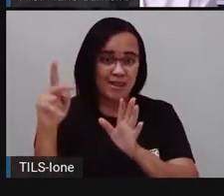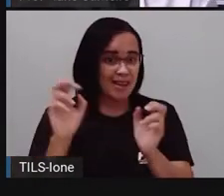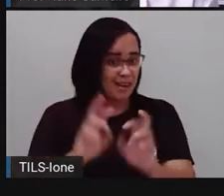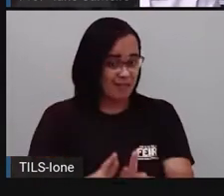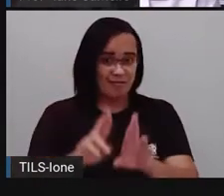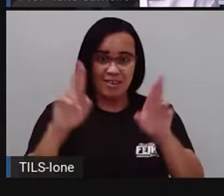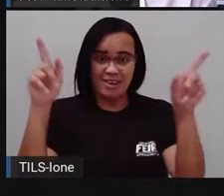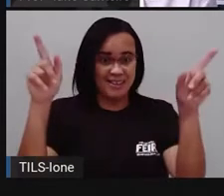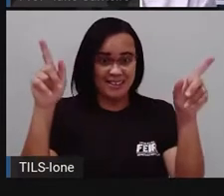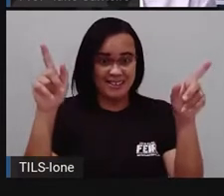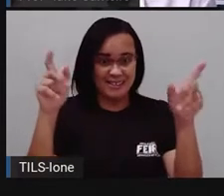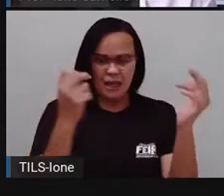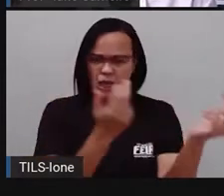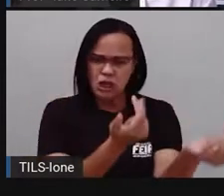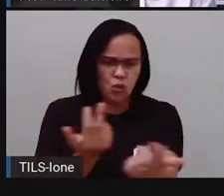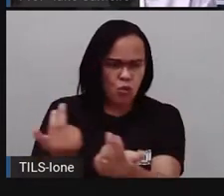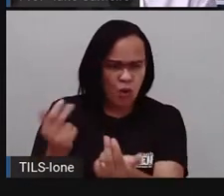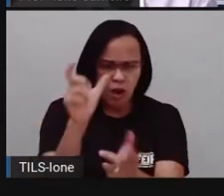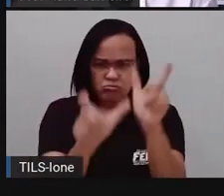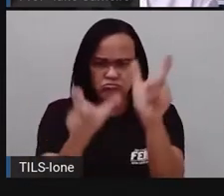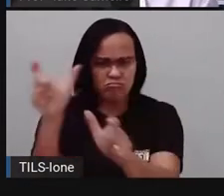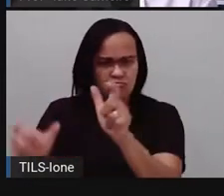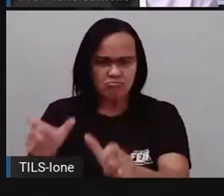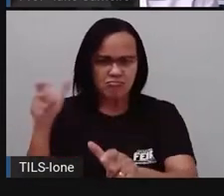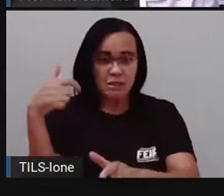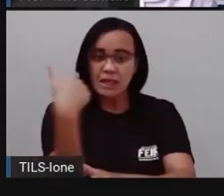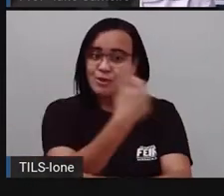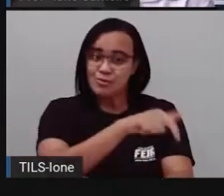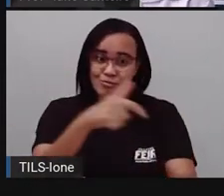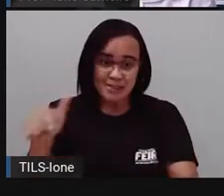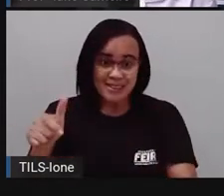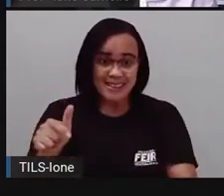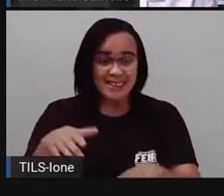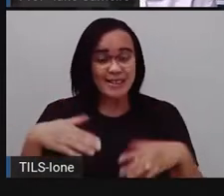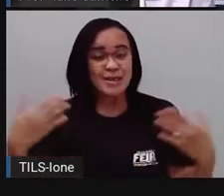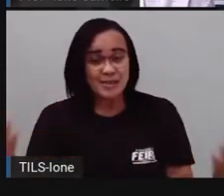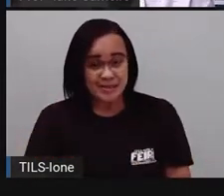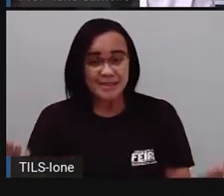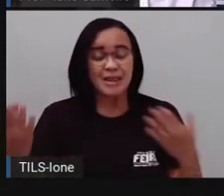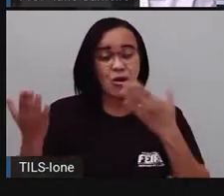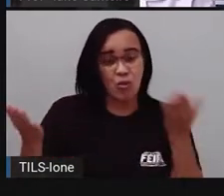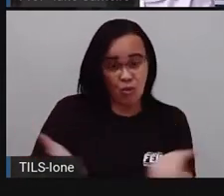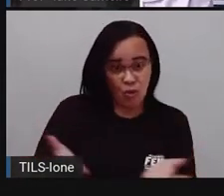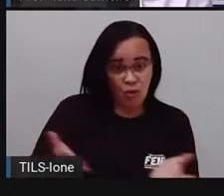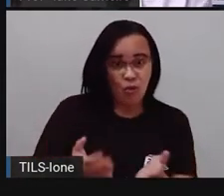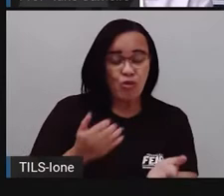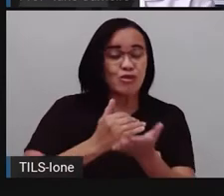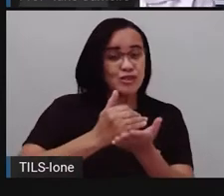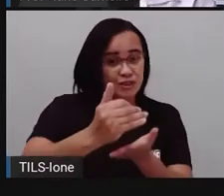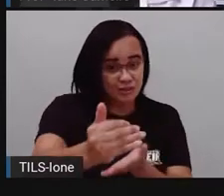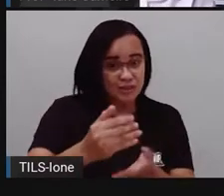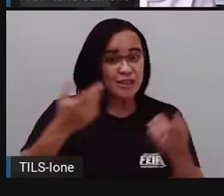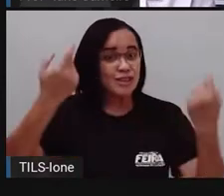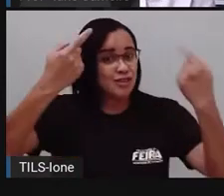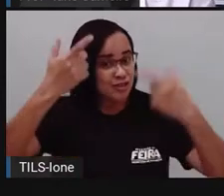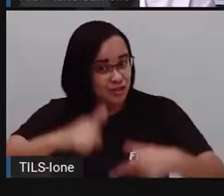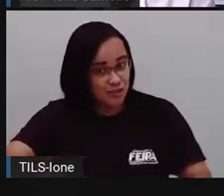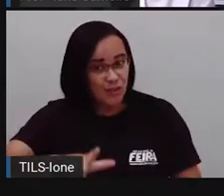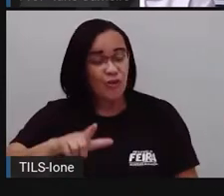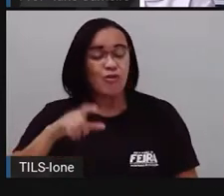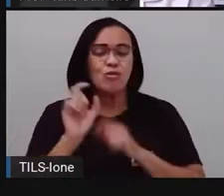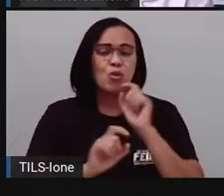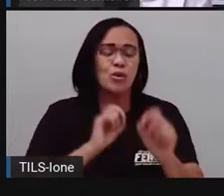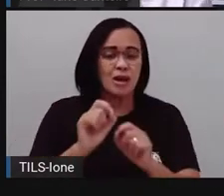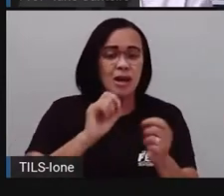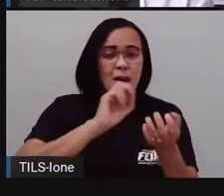igual àquela pessoa, então a gente já vem discutindo sobre isso, e aí hoje a gente vai falar um pouco mais sobre essa questão